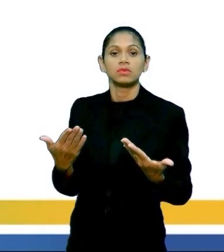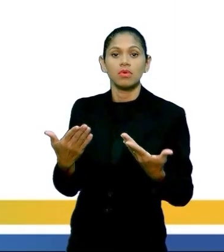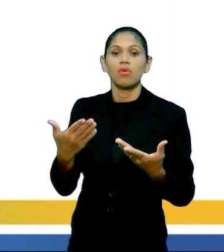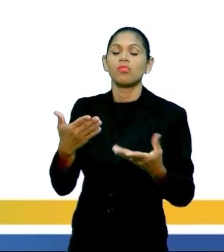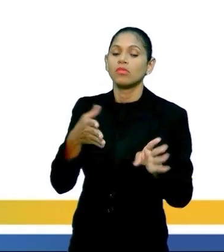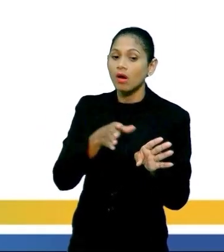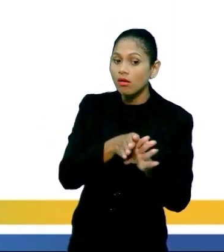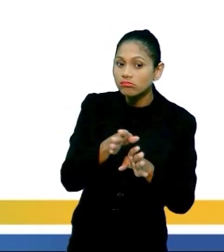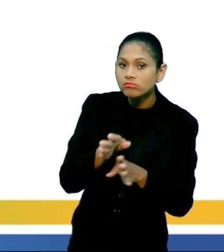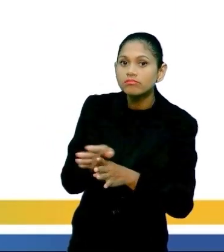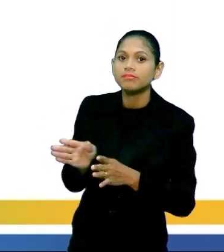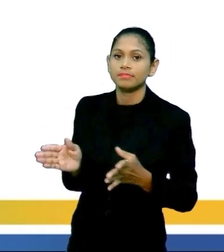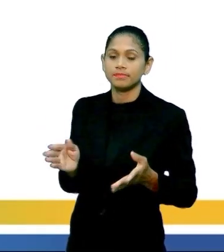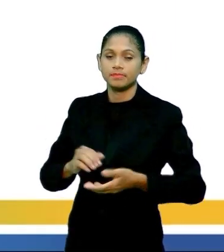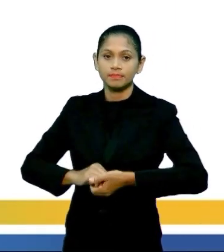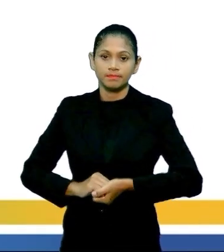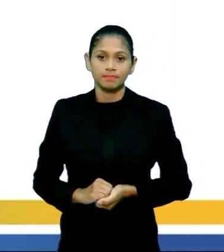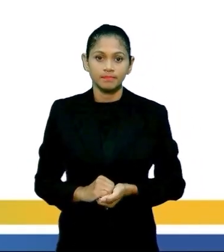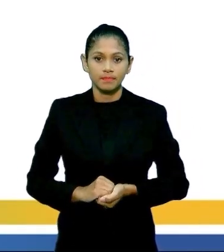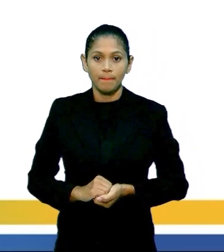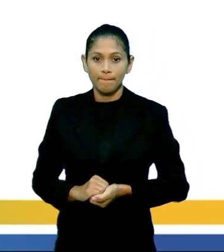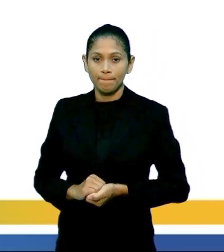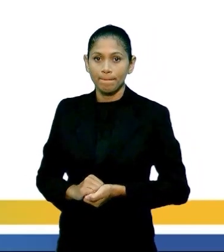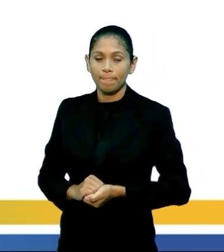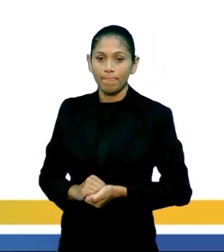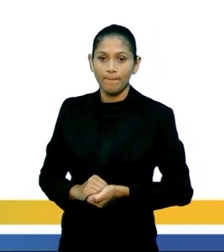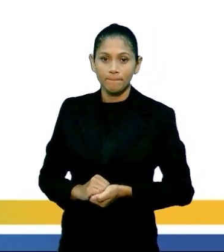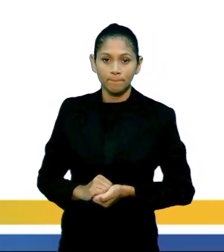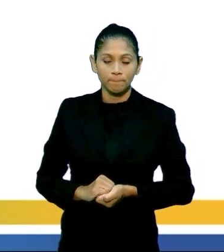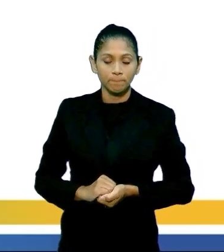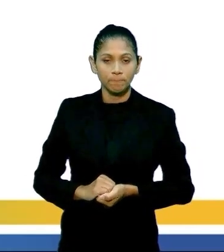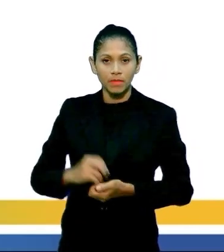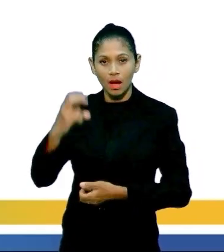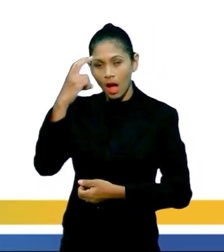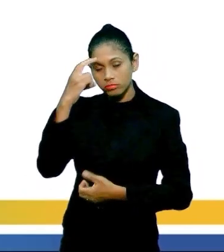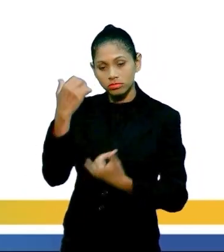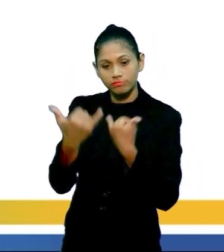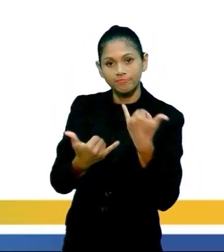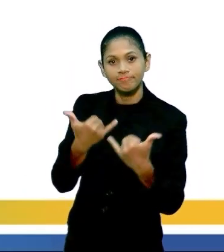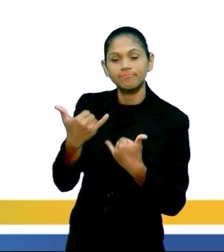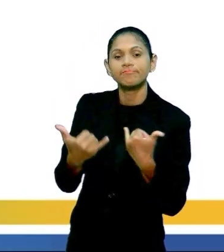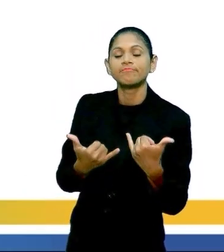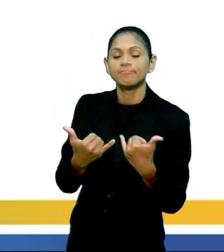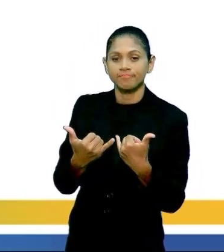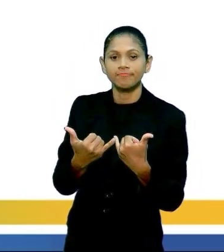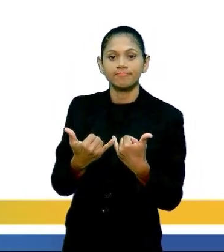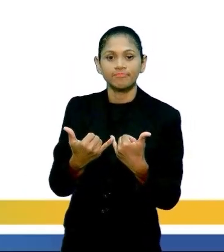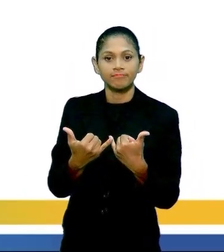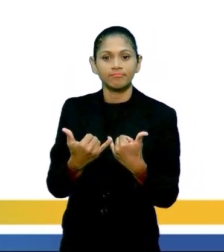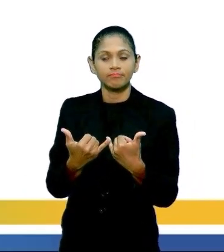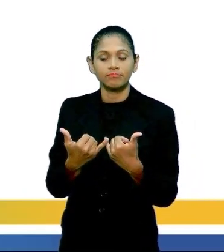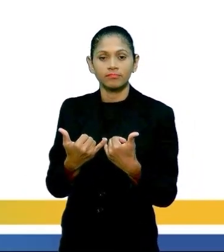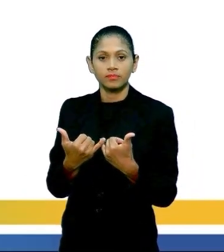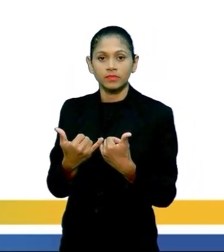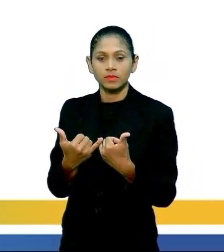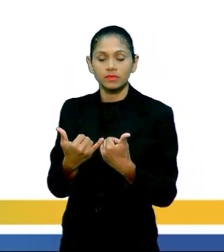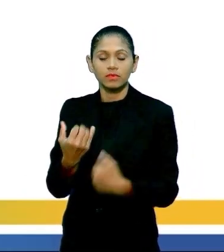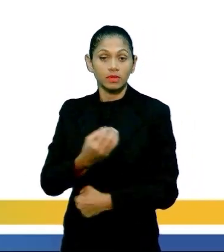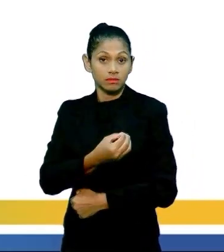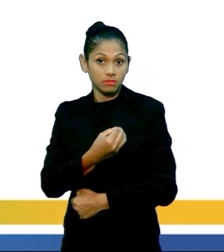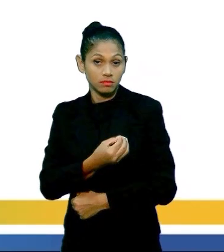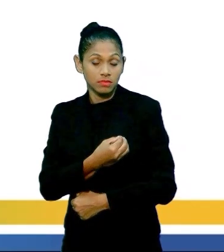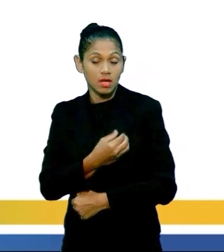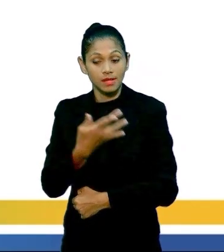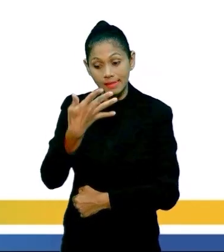Tranquilo? Então aqui, só para a gente rematar, que a cultura do brincar, sem dúvida, as brincadeiras fazem parte da